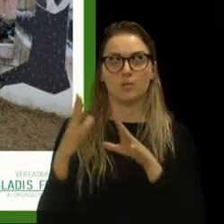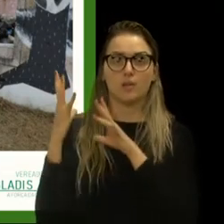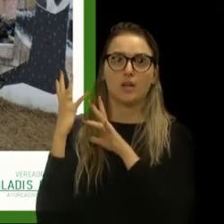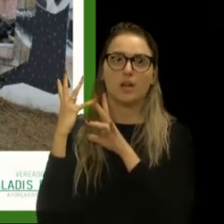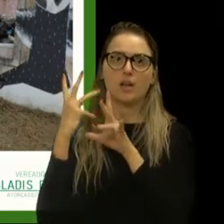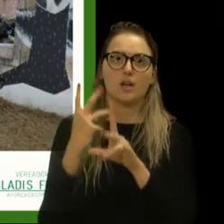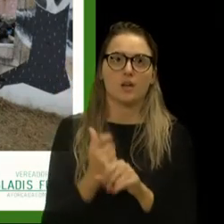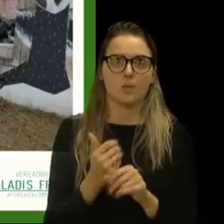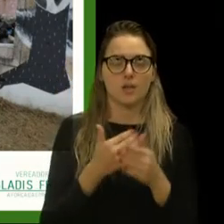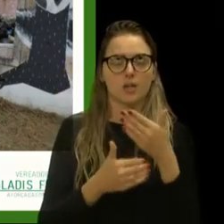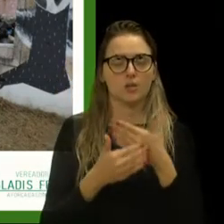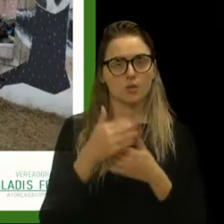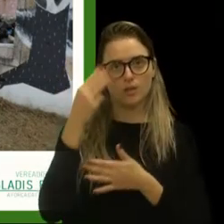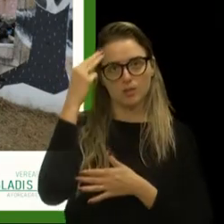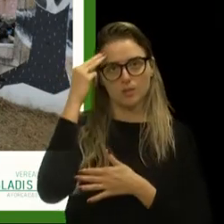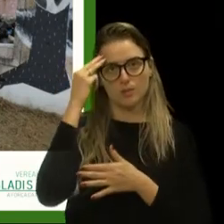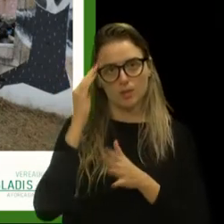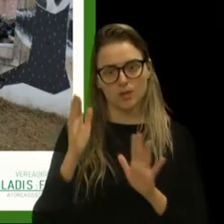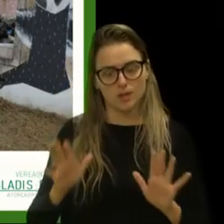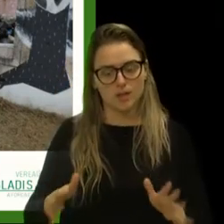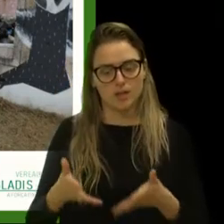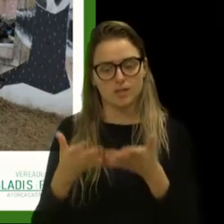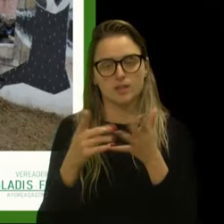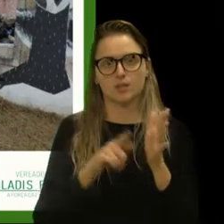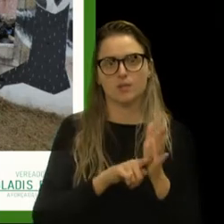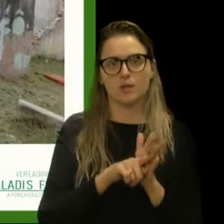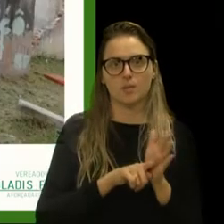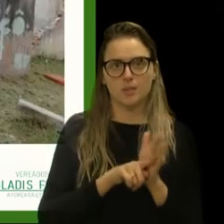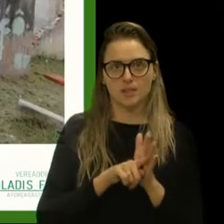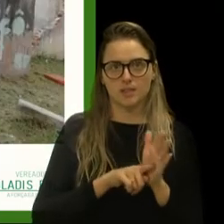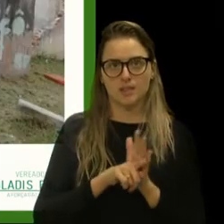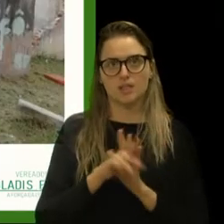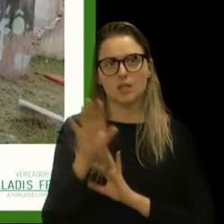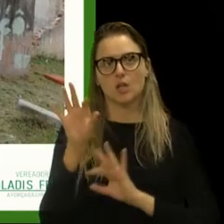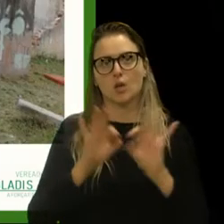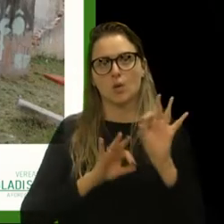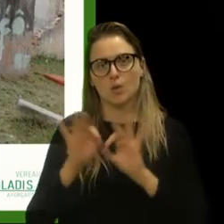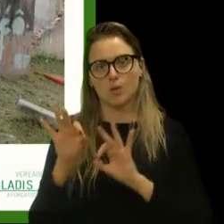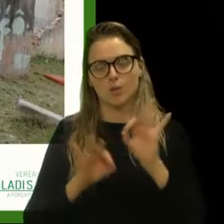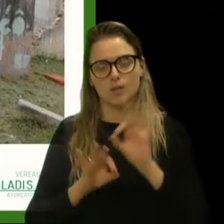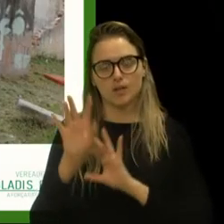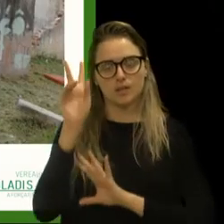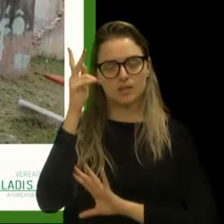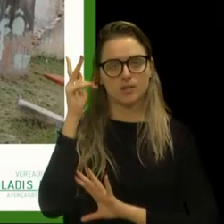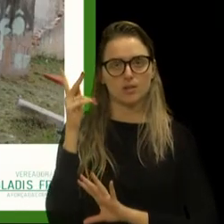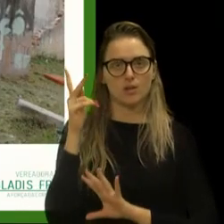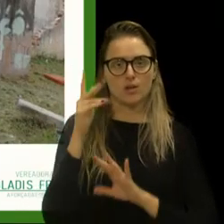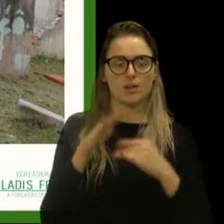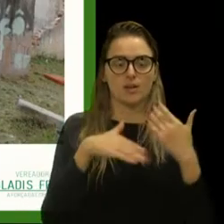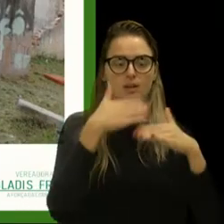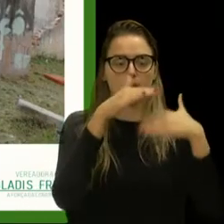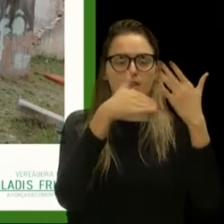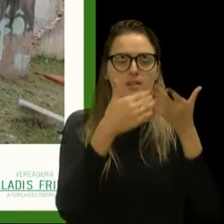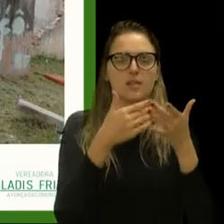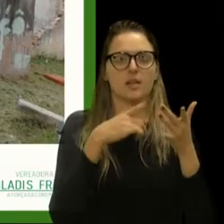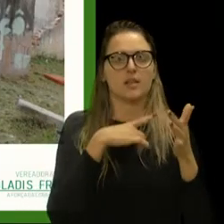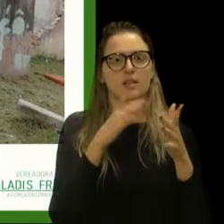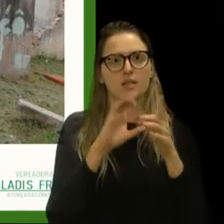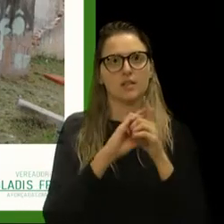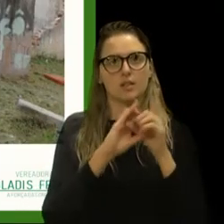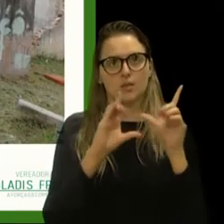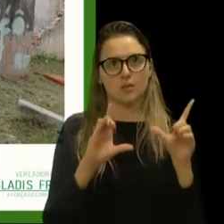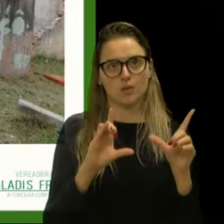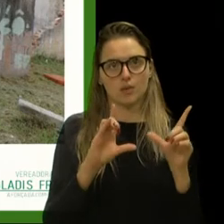memória, incentivar a pesquisa, organizar parte da história, ampliar e democratizar